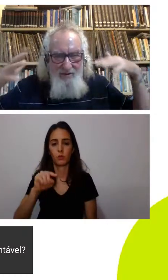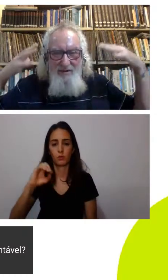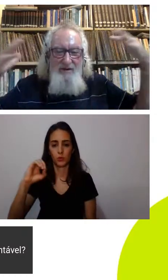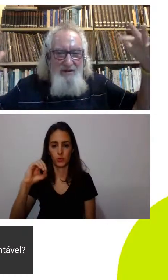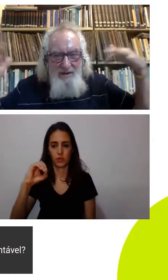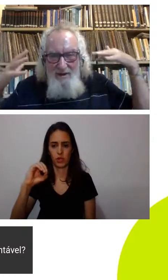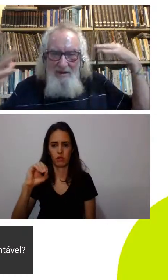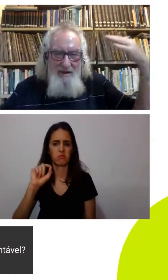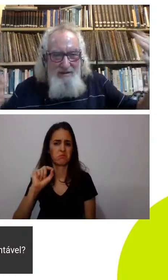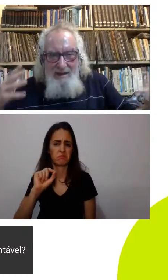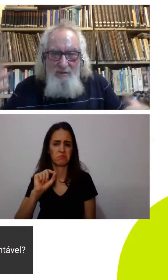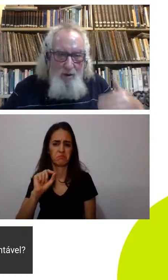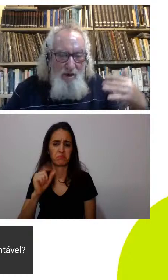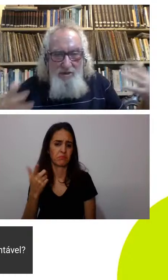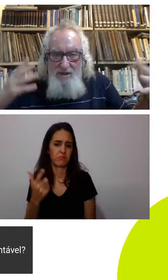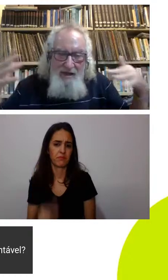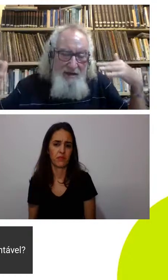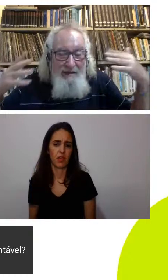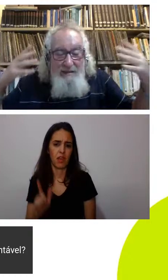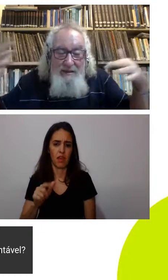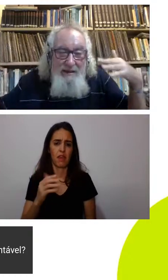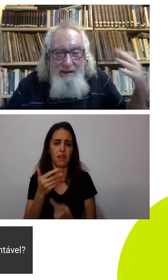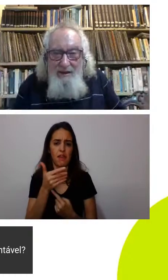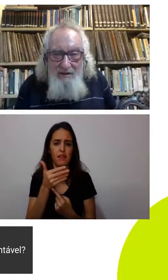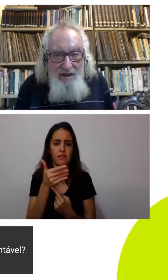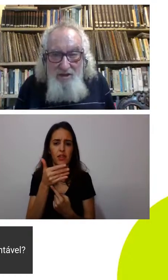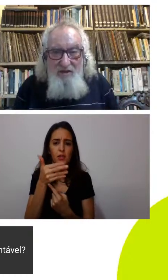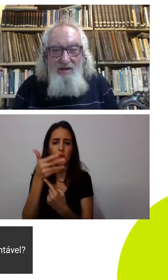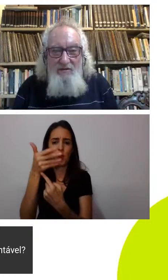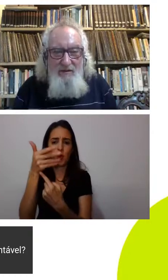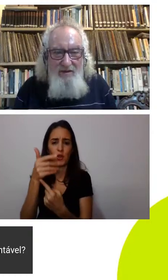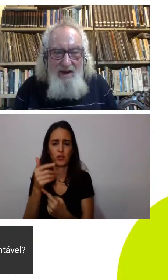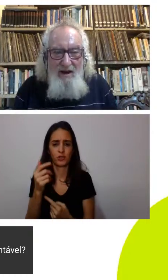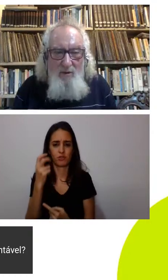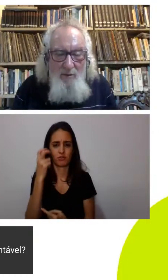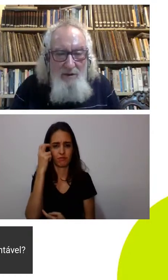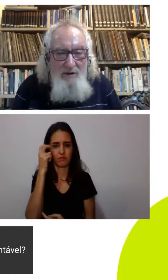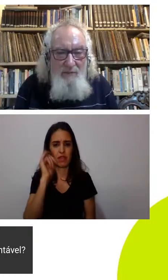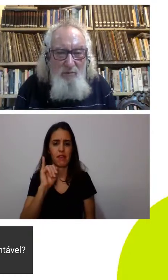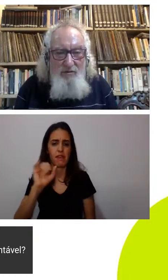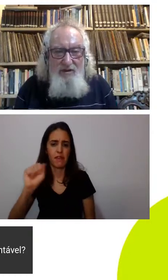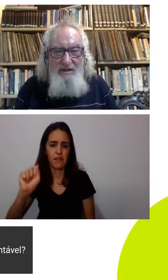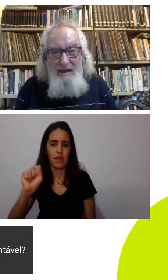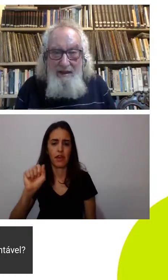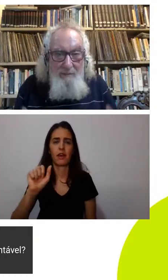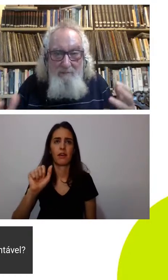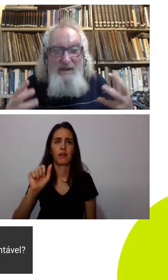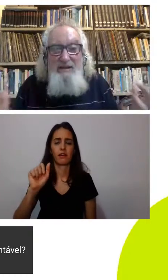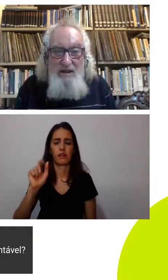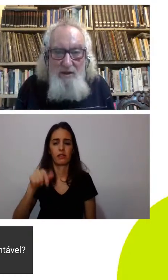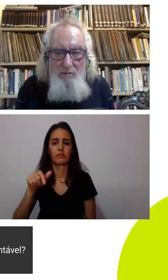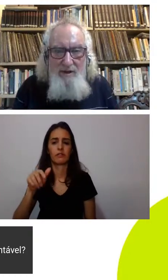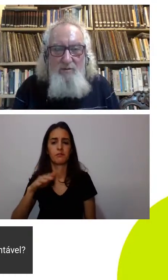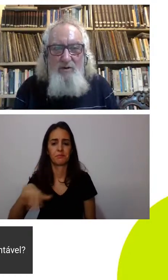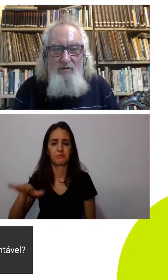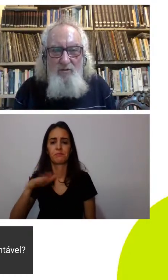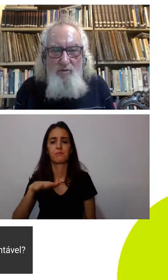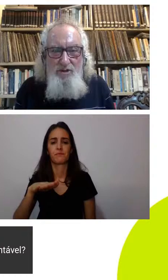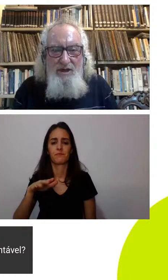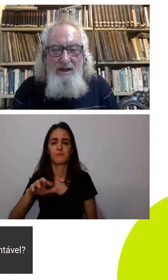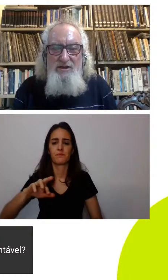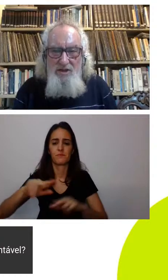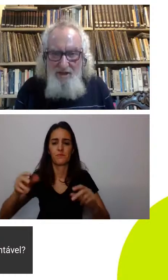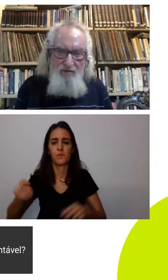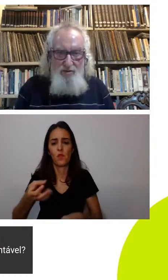mais tecnológica inteligência artificial tudo isso que está pintando no